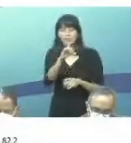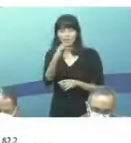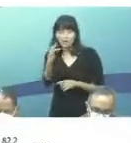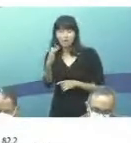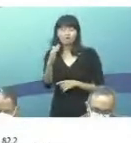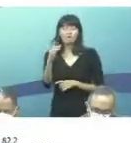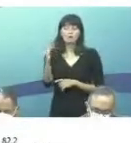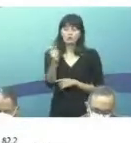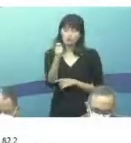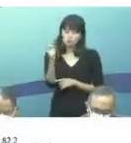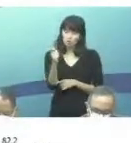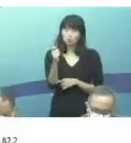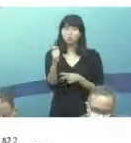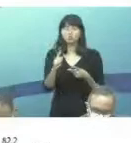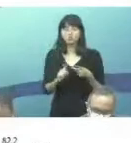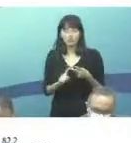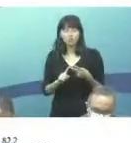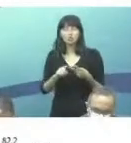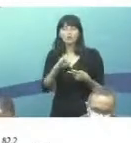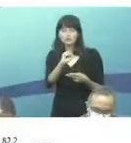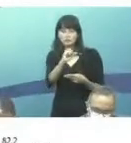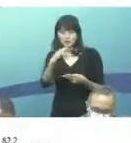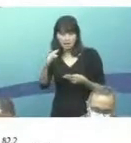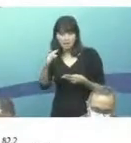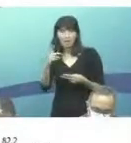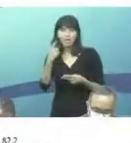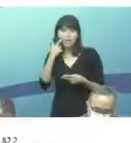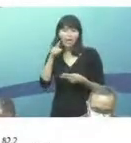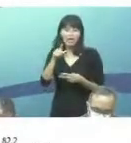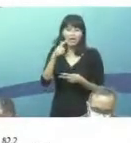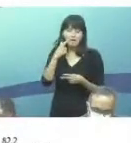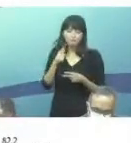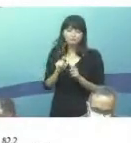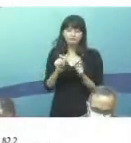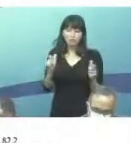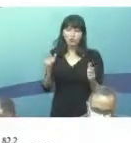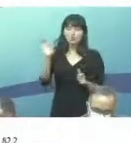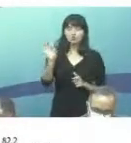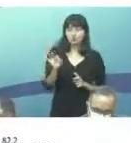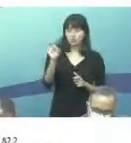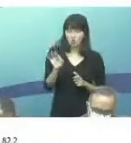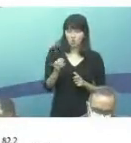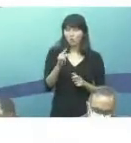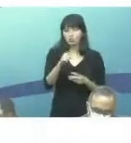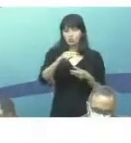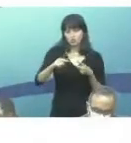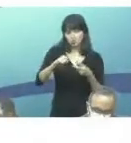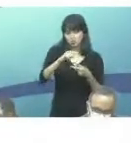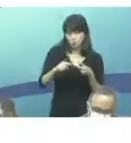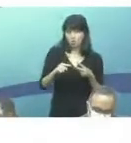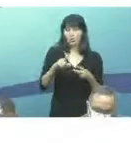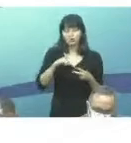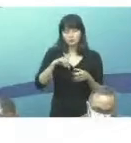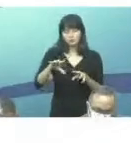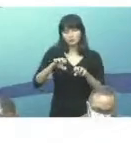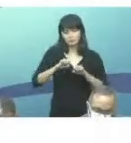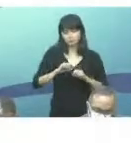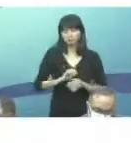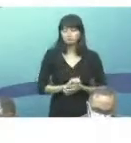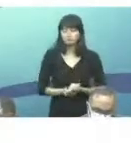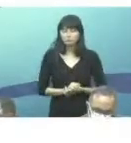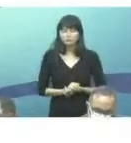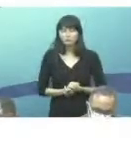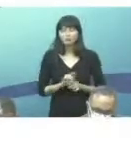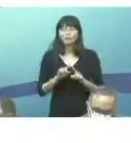Catarina, apresentam as maiores proporções de co-infecção entre TB e HIV. Quando a gente